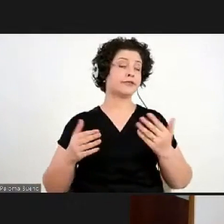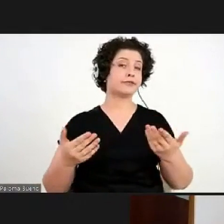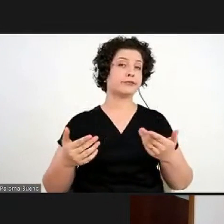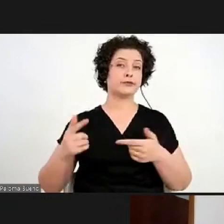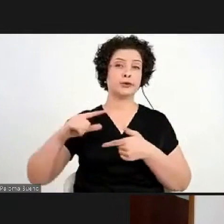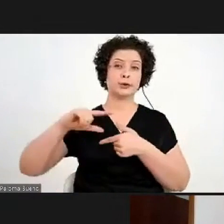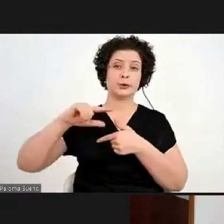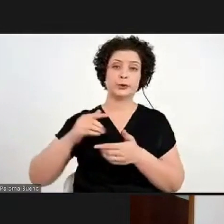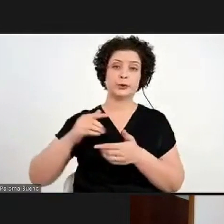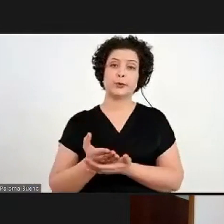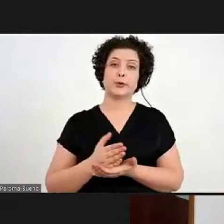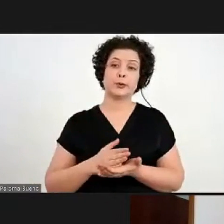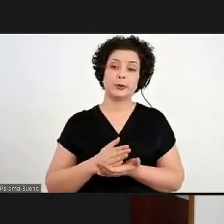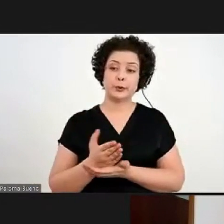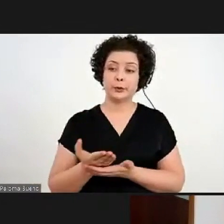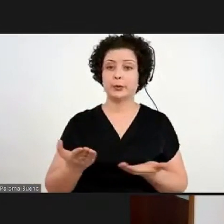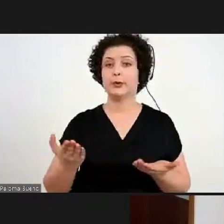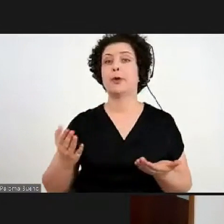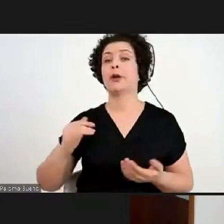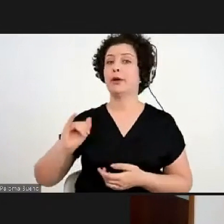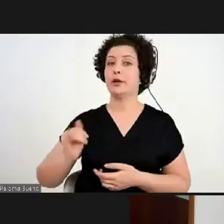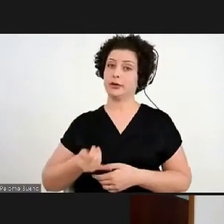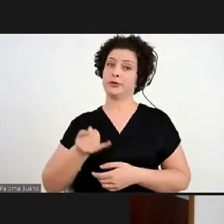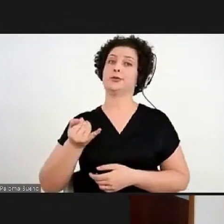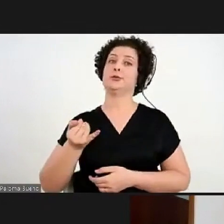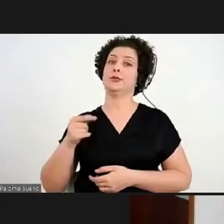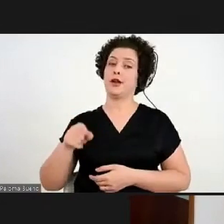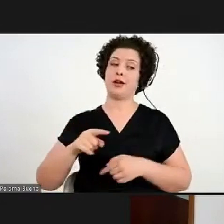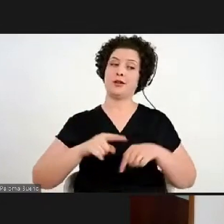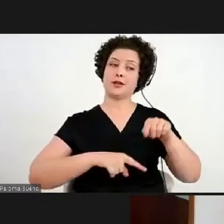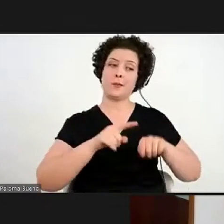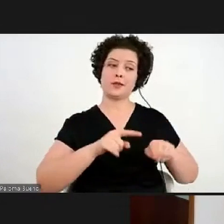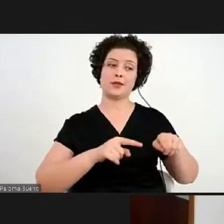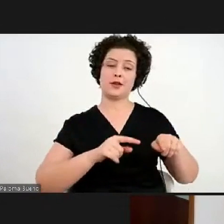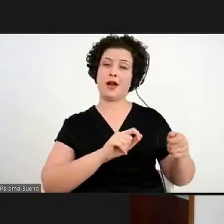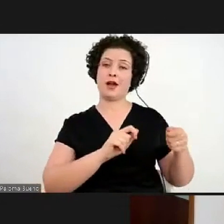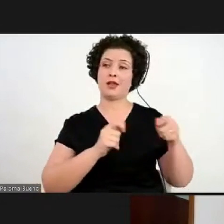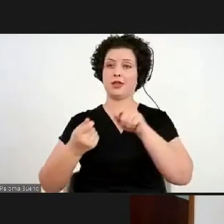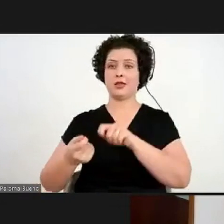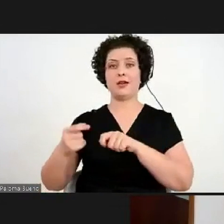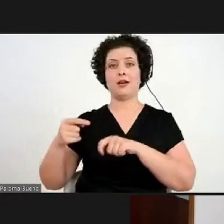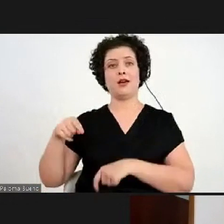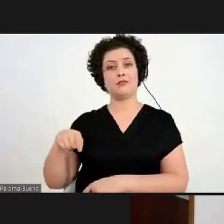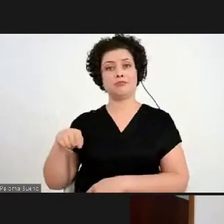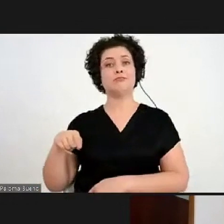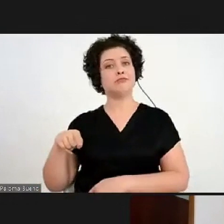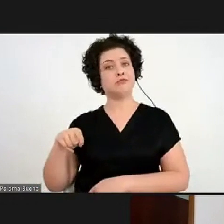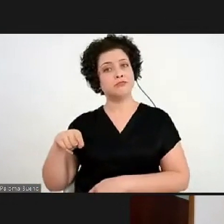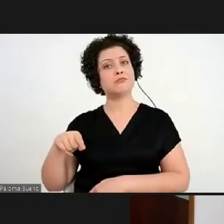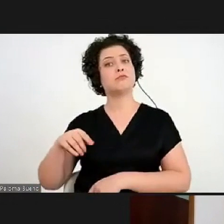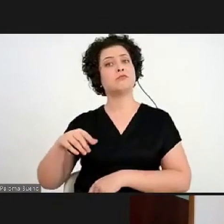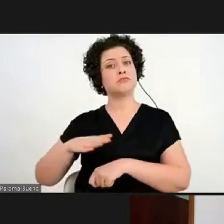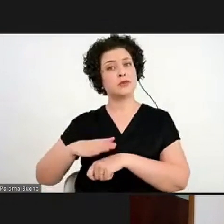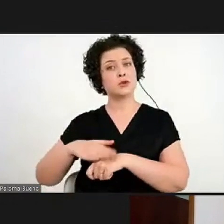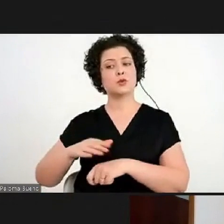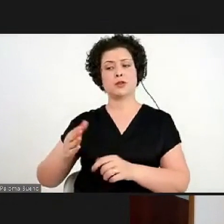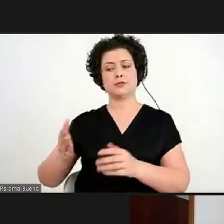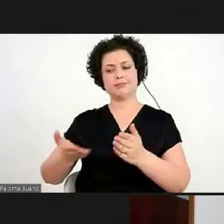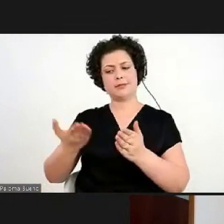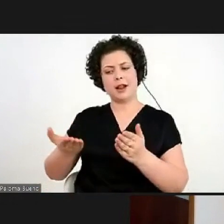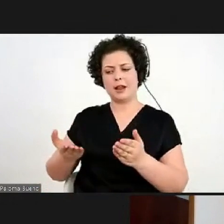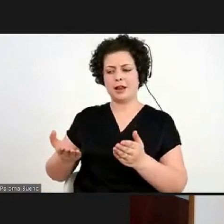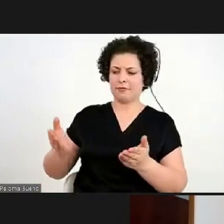mãos, para usar esse material como material de produção dos livros